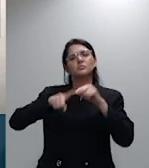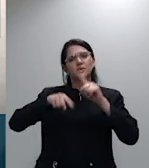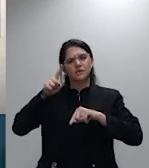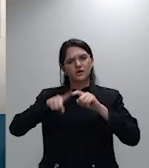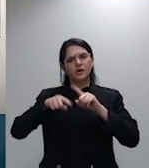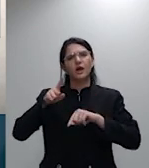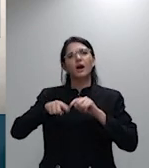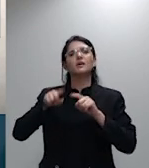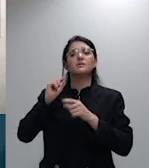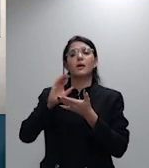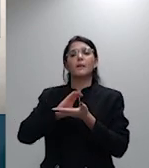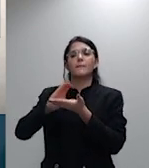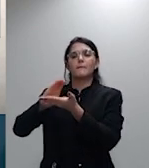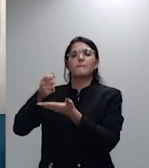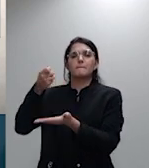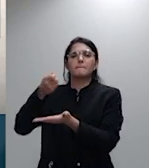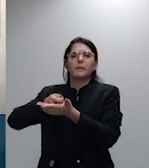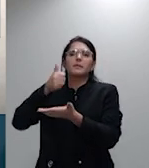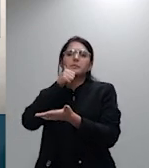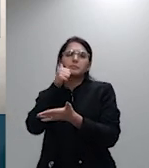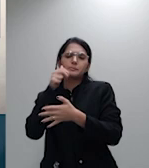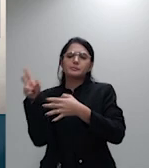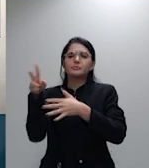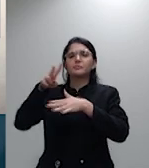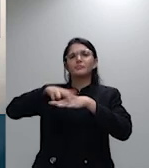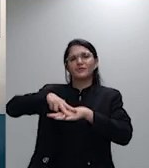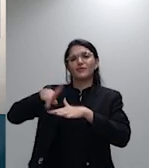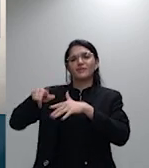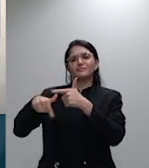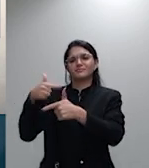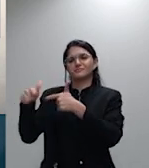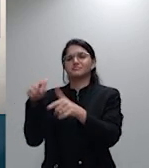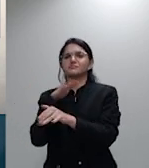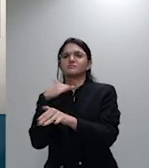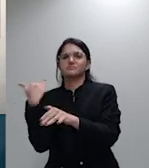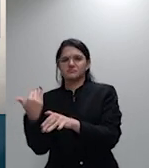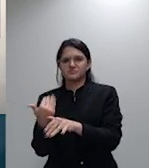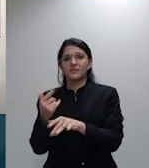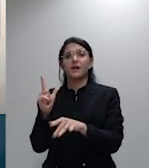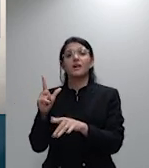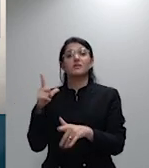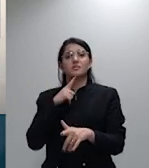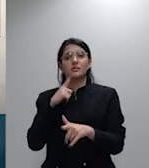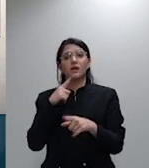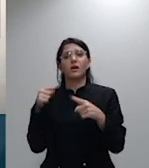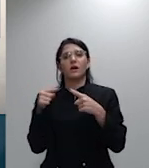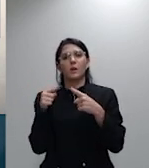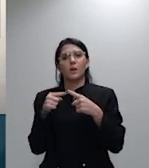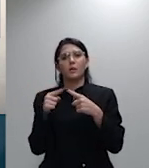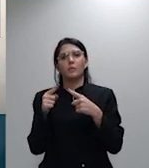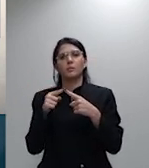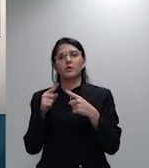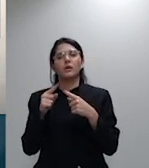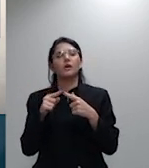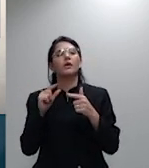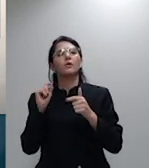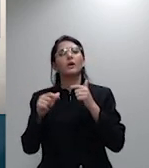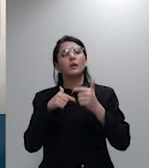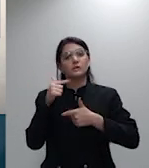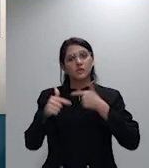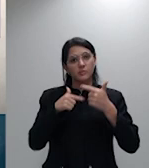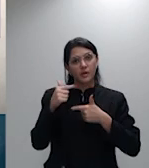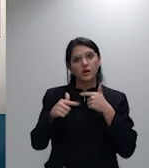natureza trabalhista da questão controvertida escolhe o júri jurisprudencial da segunda sessão e do egrégio